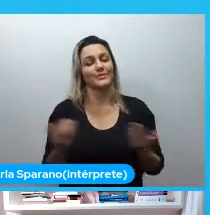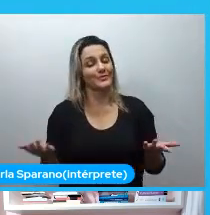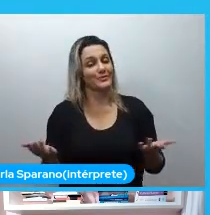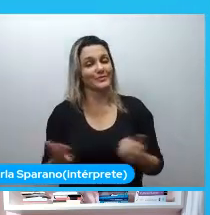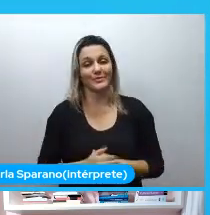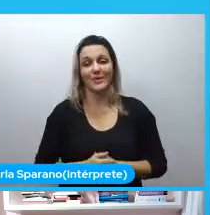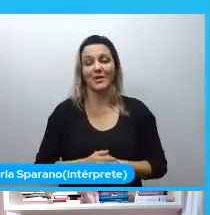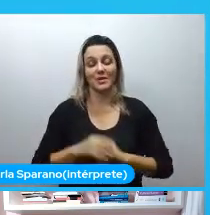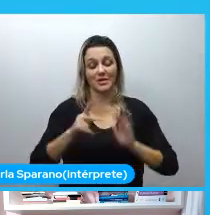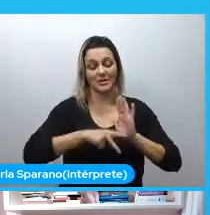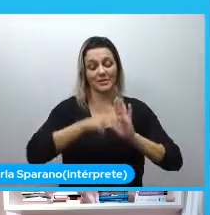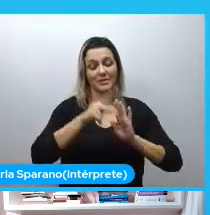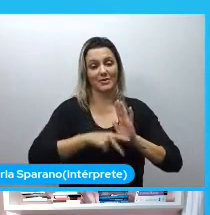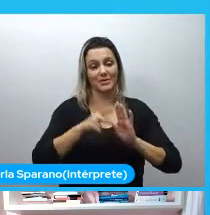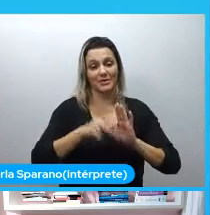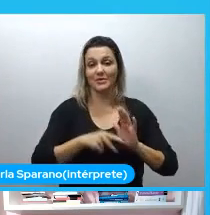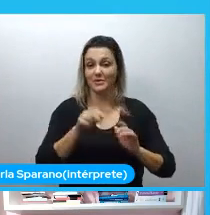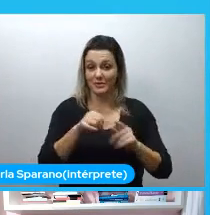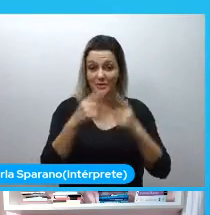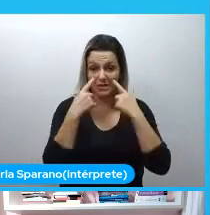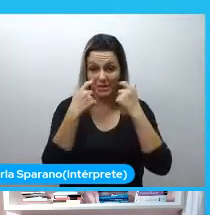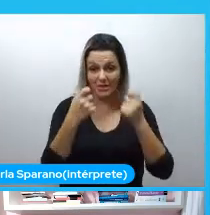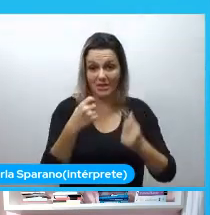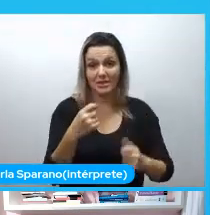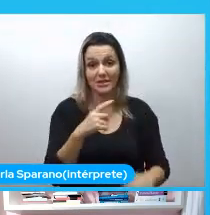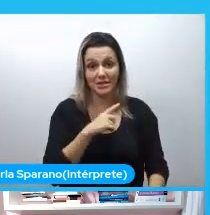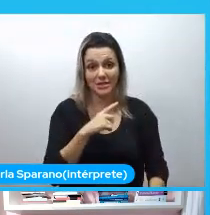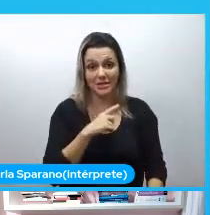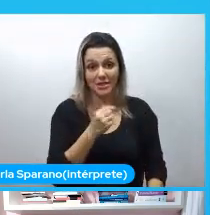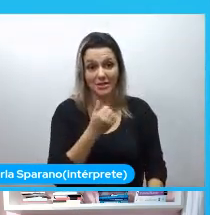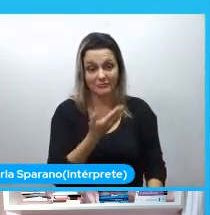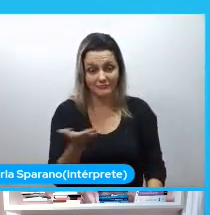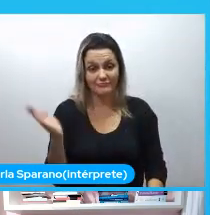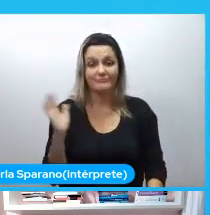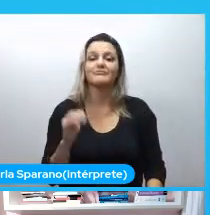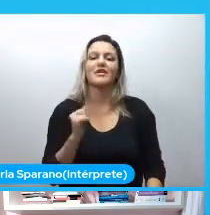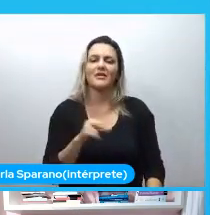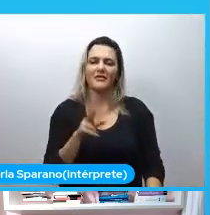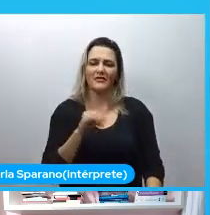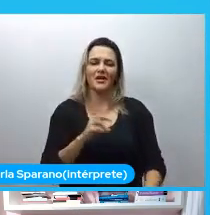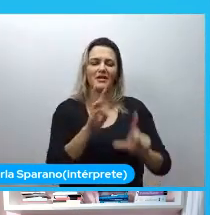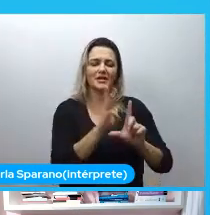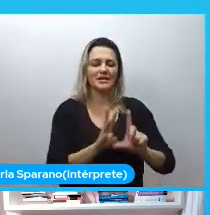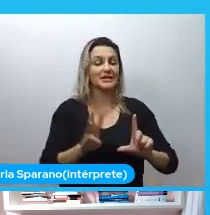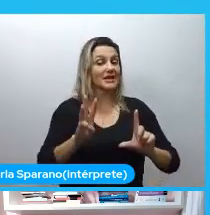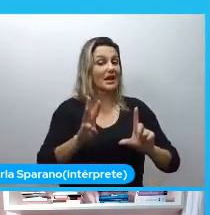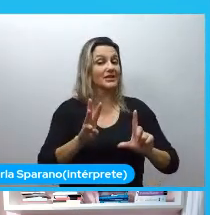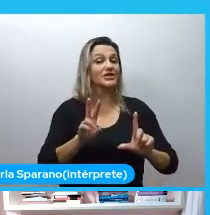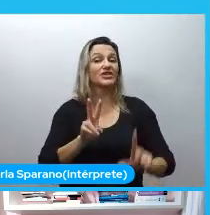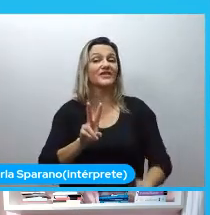fazendo projetos lá. Então, se você se interessou, se você achou interessante, dá uma olhada no site da Vinta.